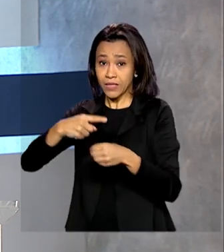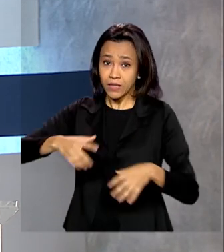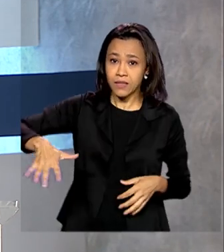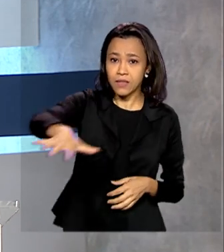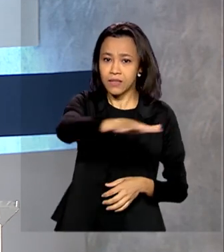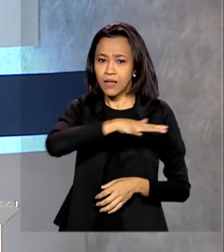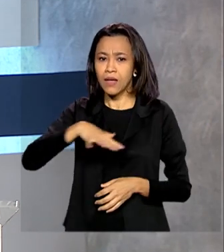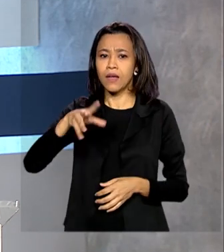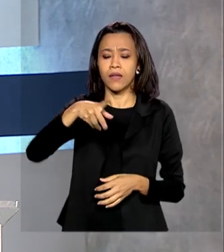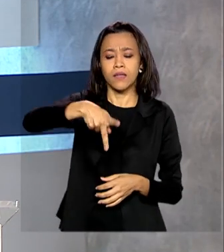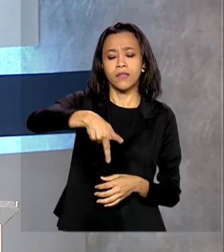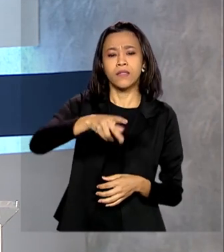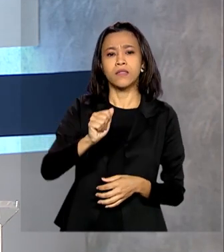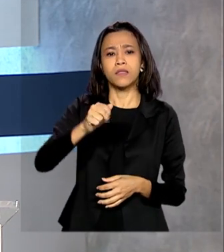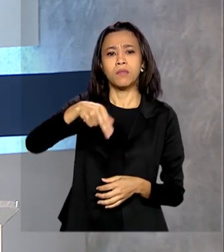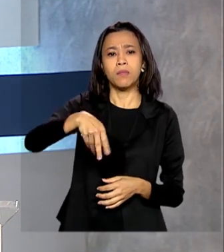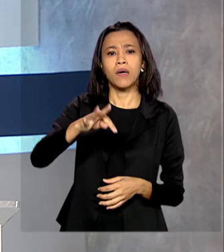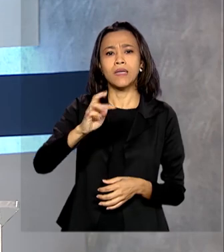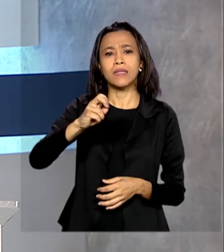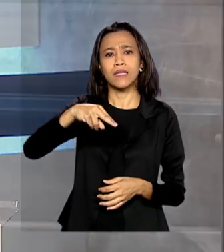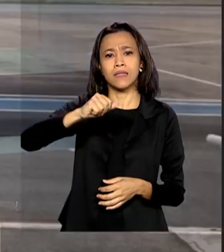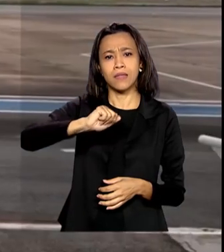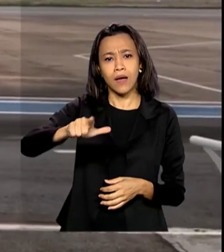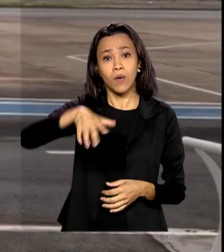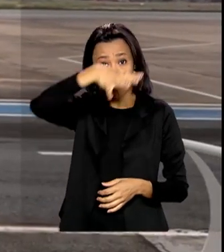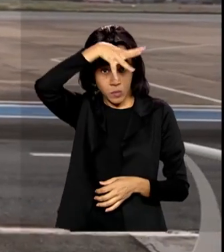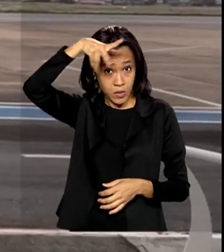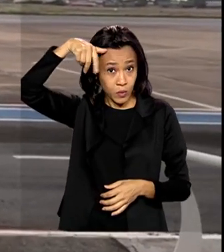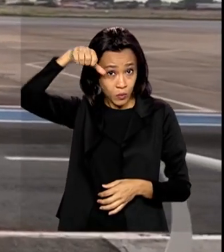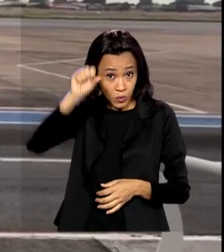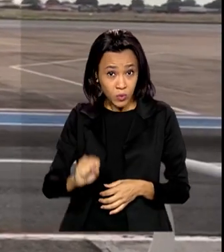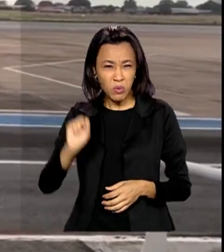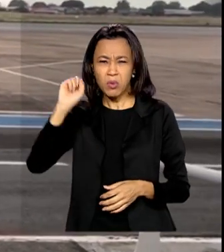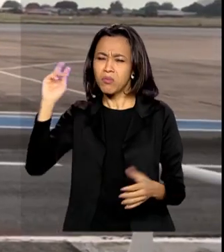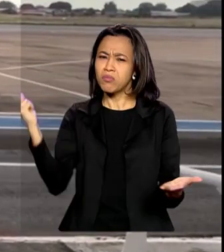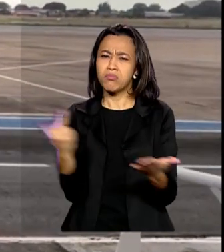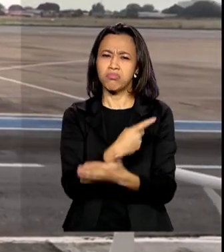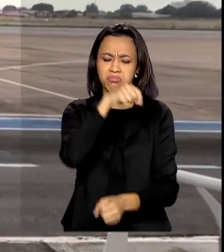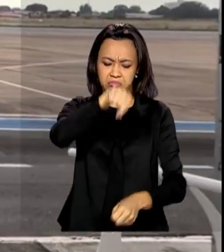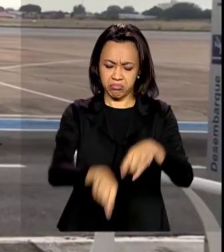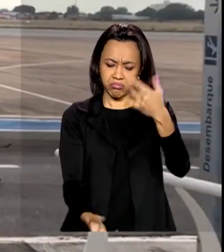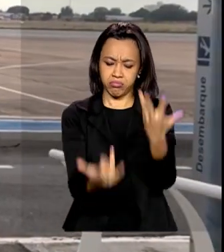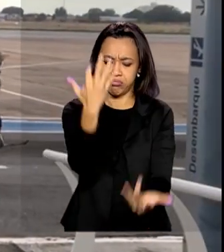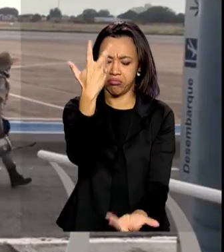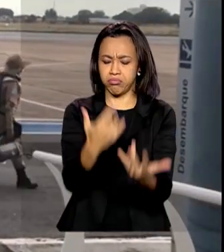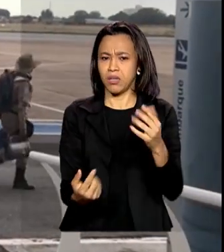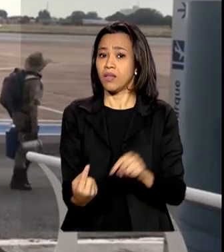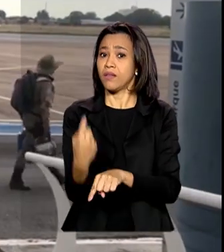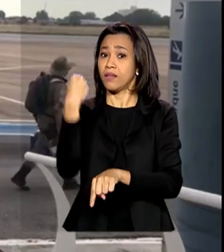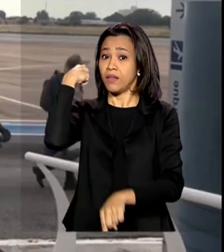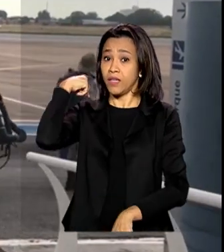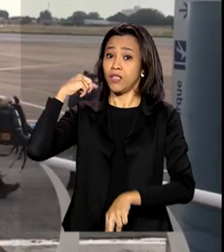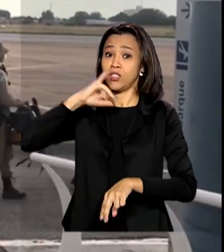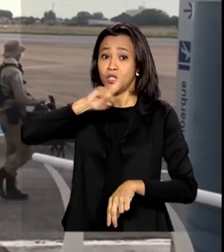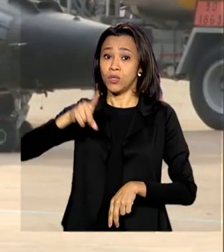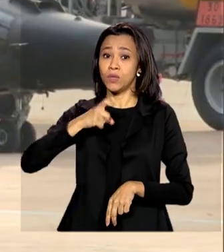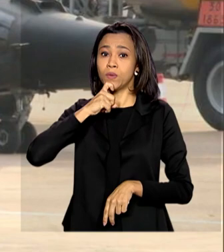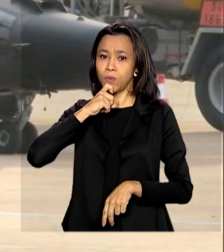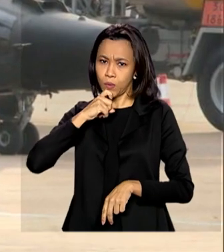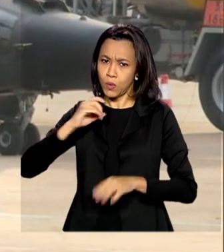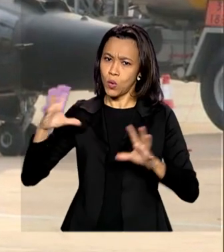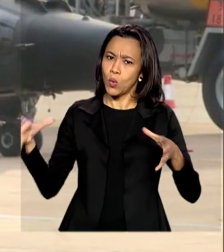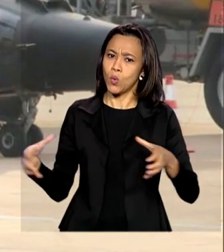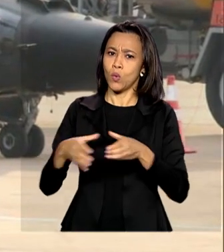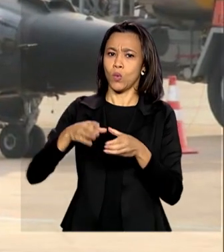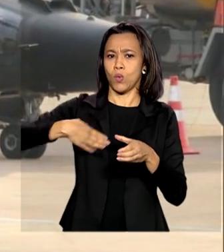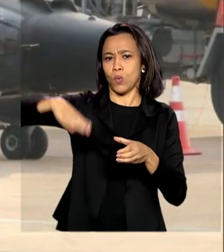de Mato Grosso do Sul, por conta dos incêndios. Desde 25 de julho, as Forças Armadas atuam para combater os incêndios